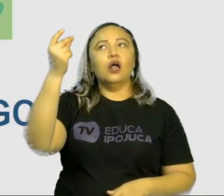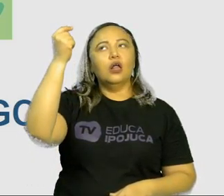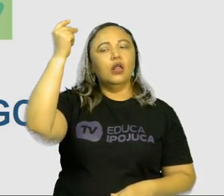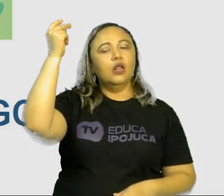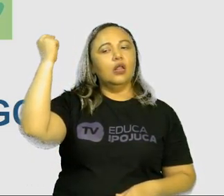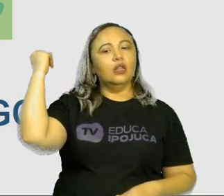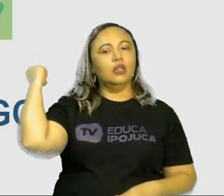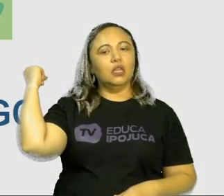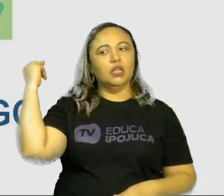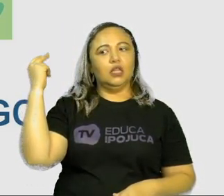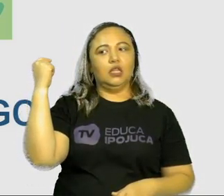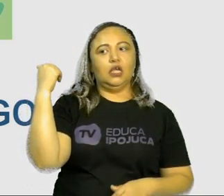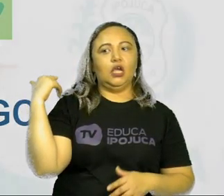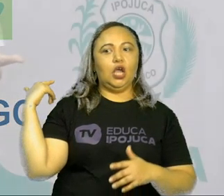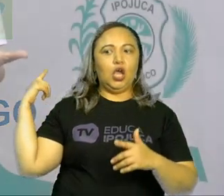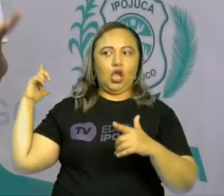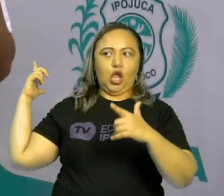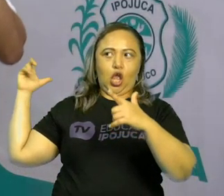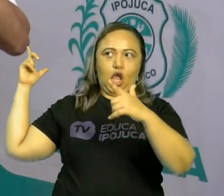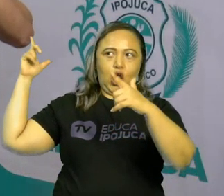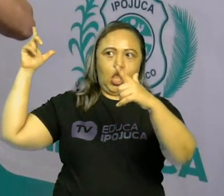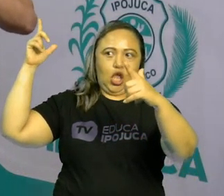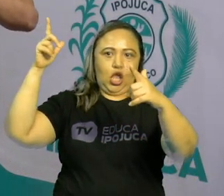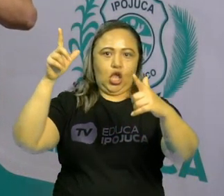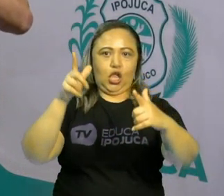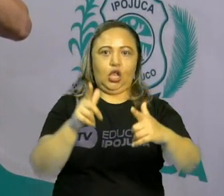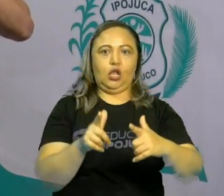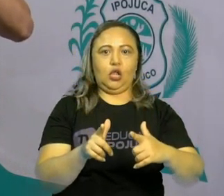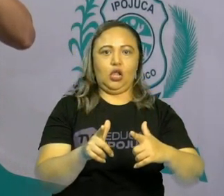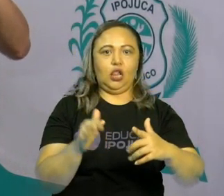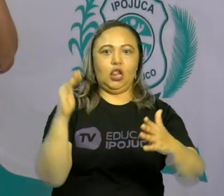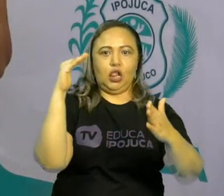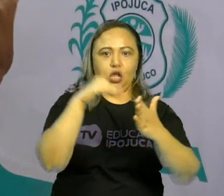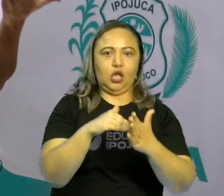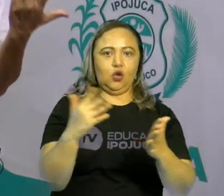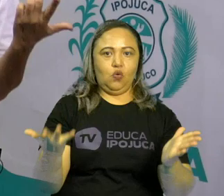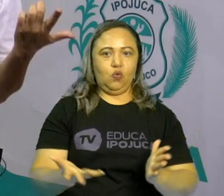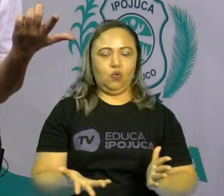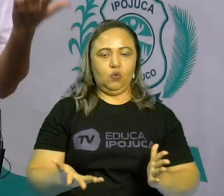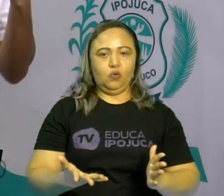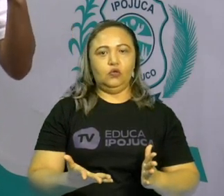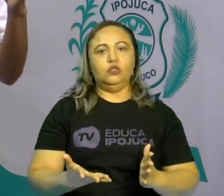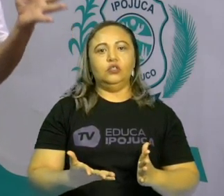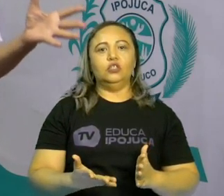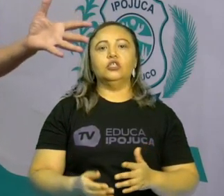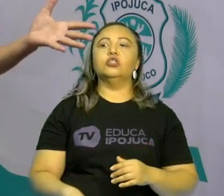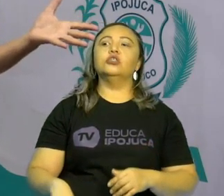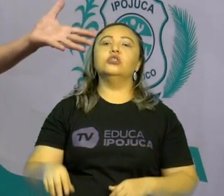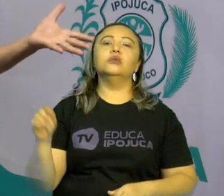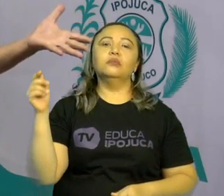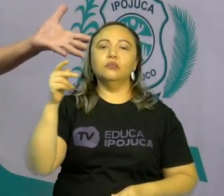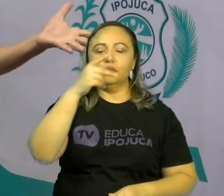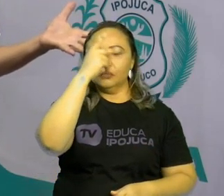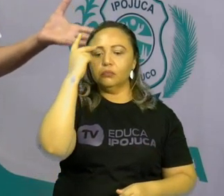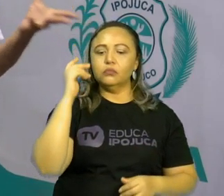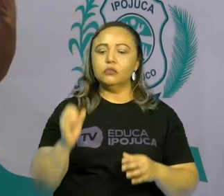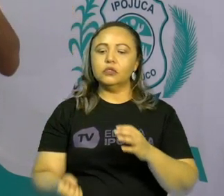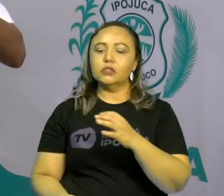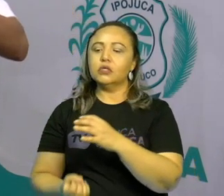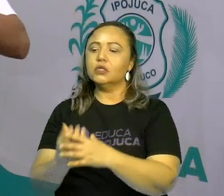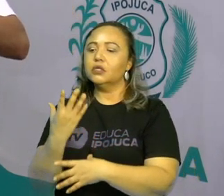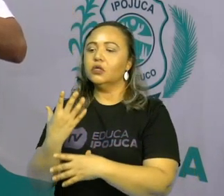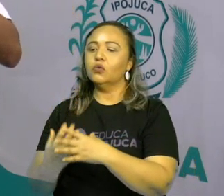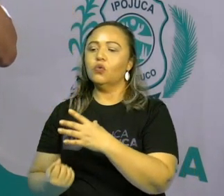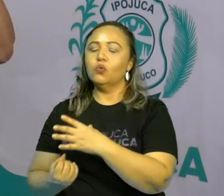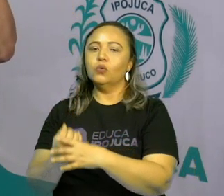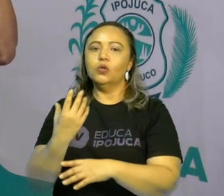longo do tempo. Quando a gente fala em brincadeiras populares, são diferentes daqueles brinquedos que